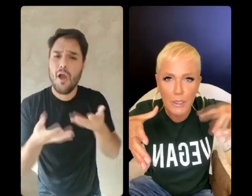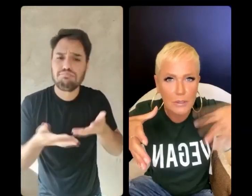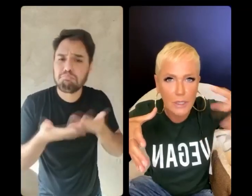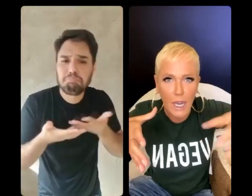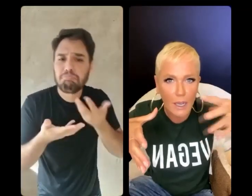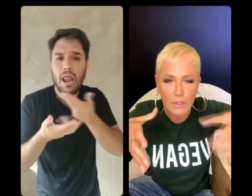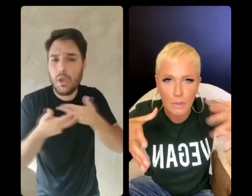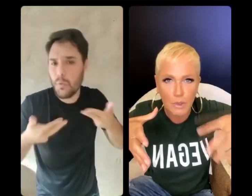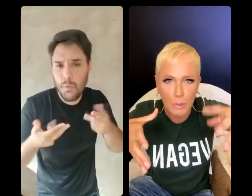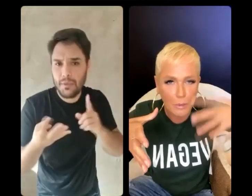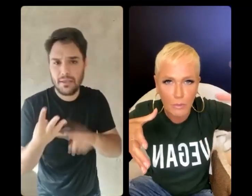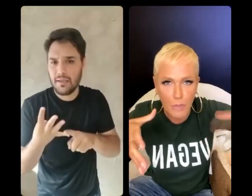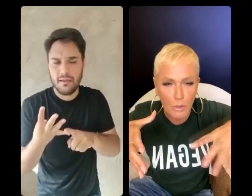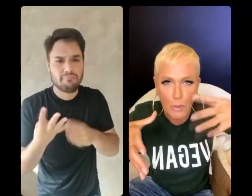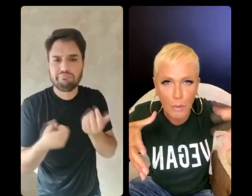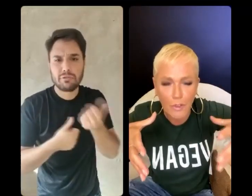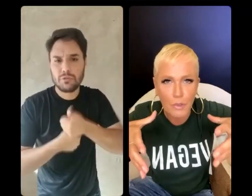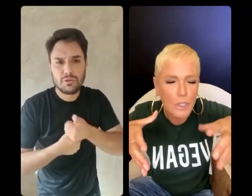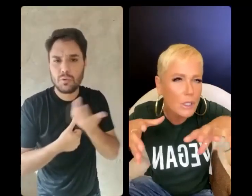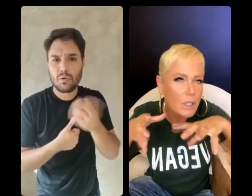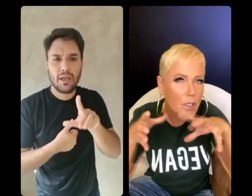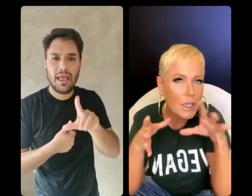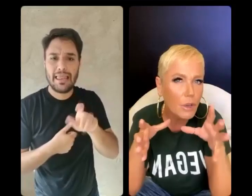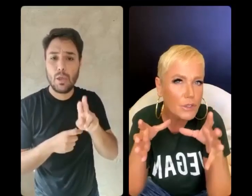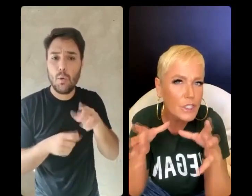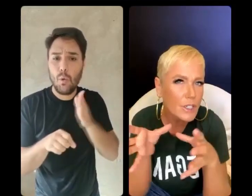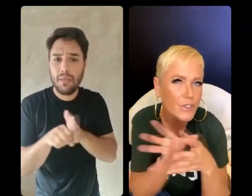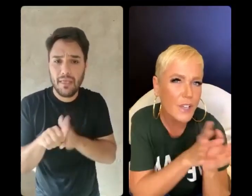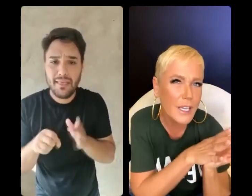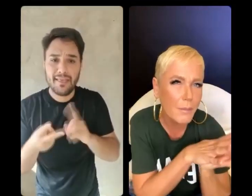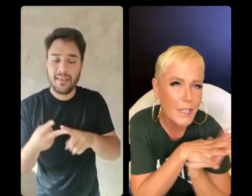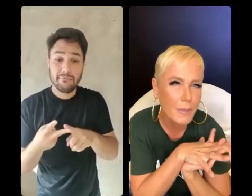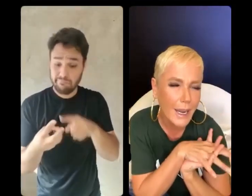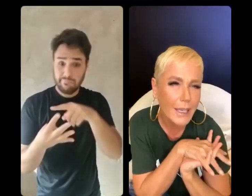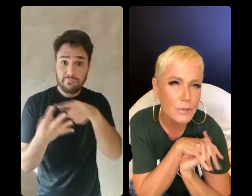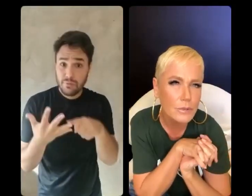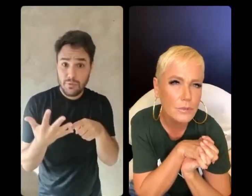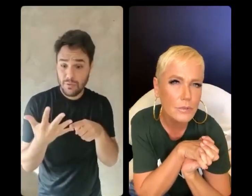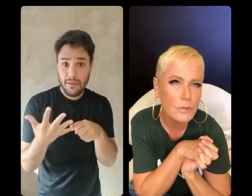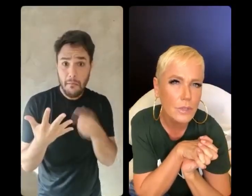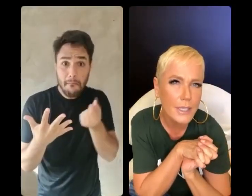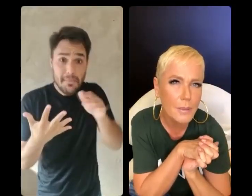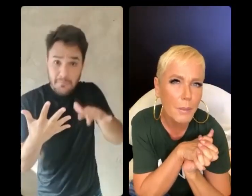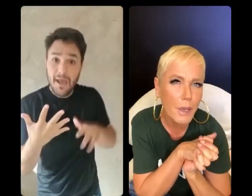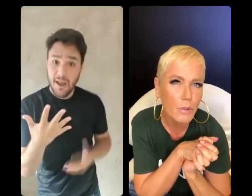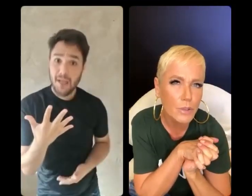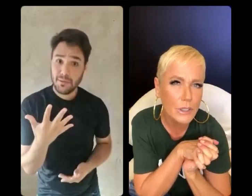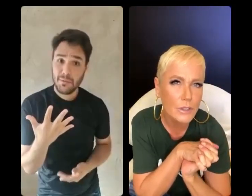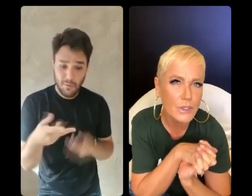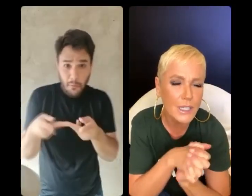legume, sei lá, substitui por algum legume, alguma verdura. E, ou seja, não ficaria mais barato? É,